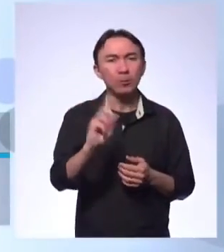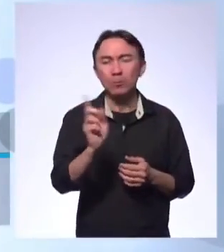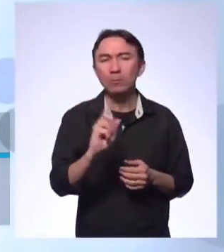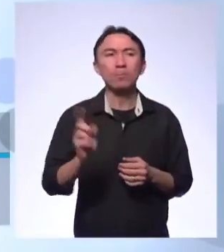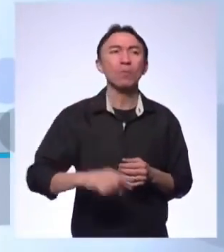e afirma.